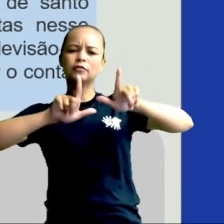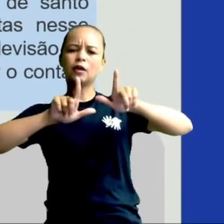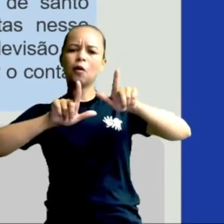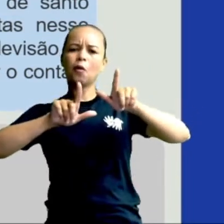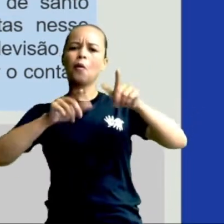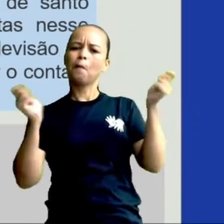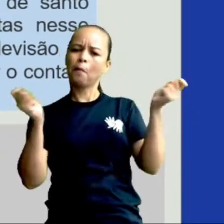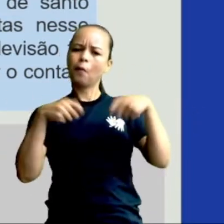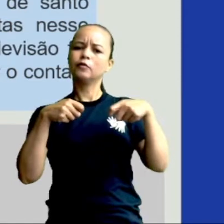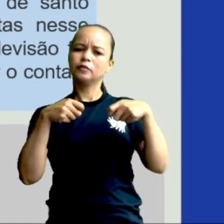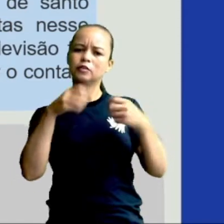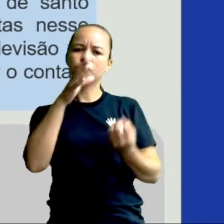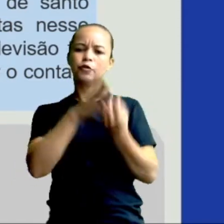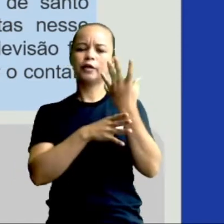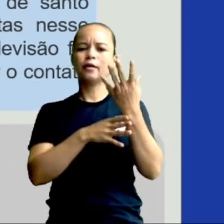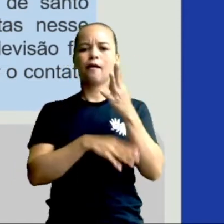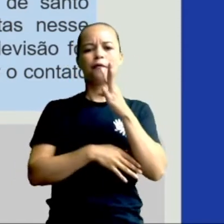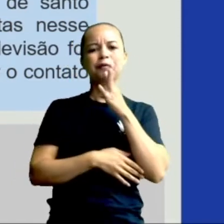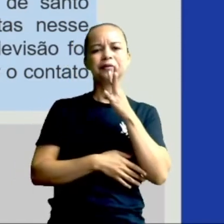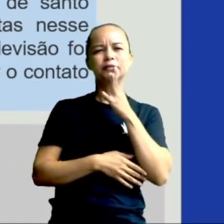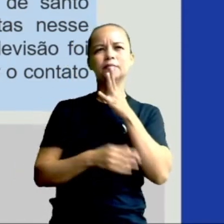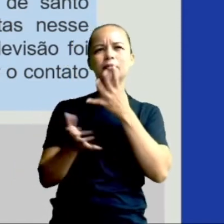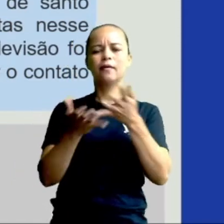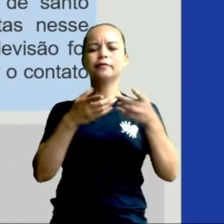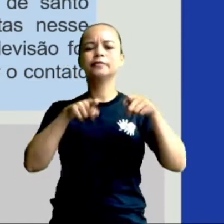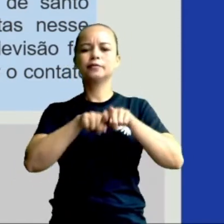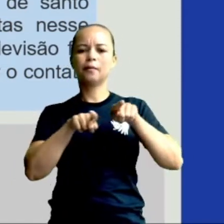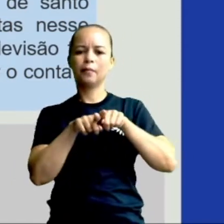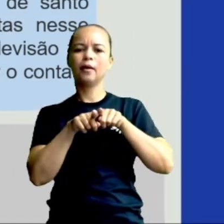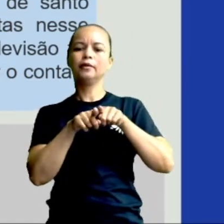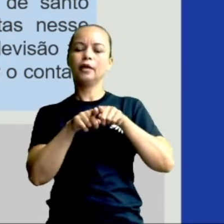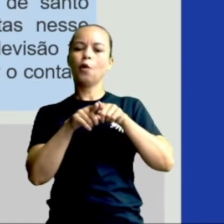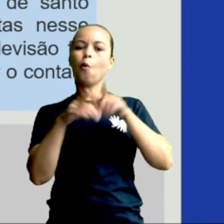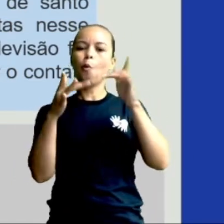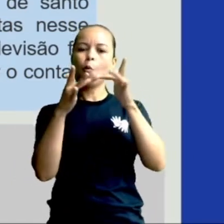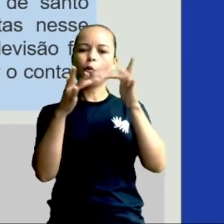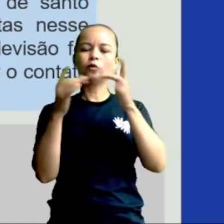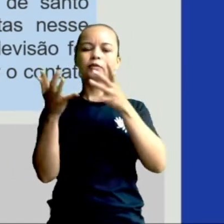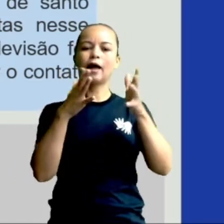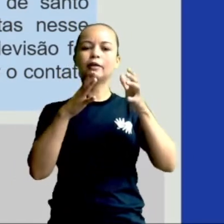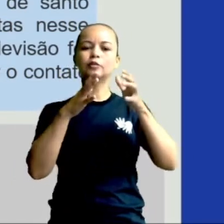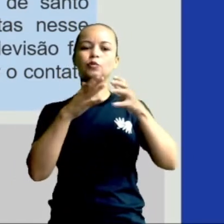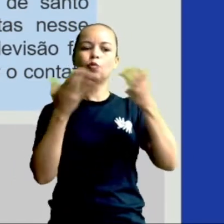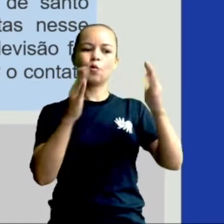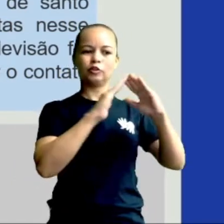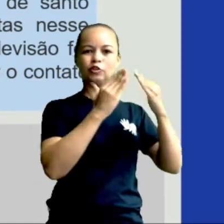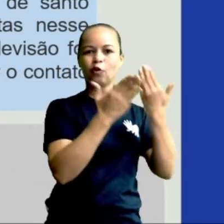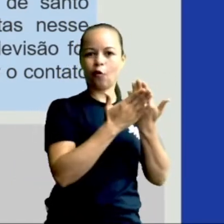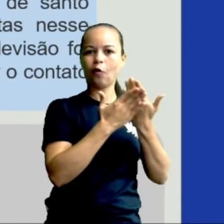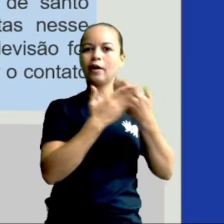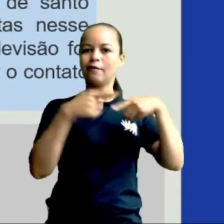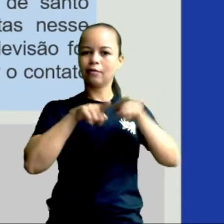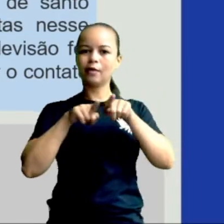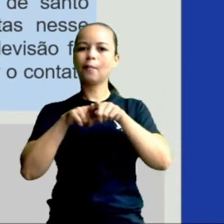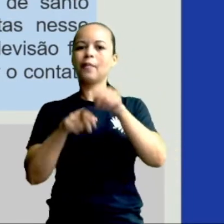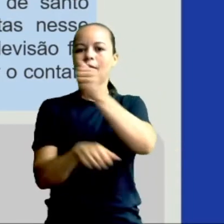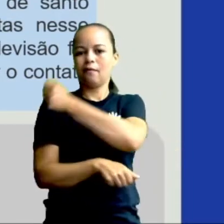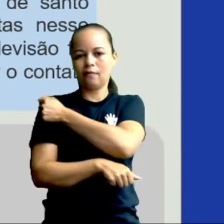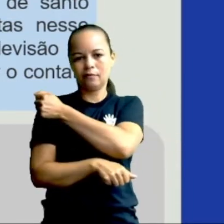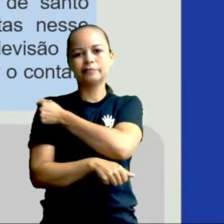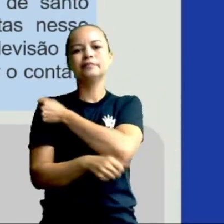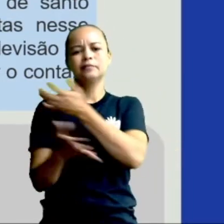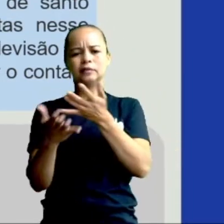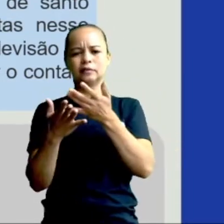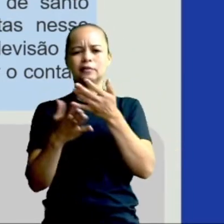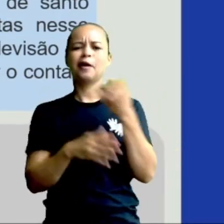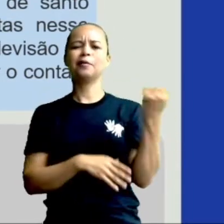possível construir conhecimento e manter o contato entre escola e estudante. Como foi